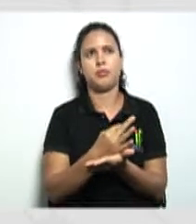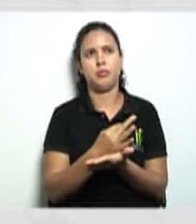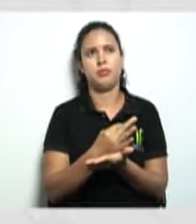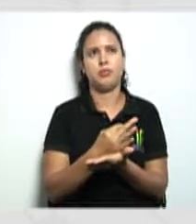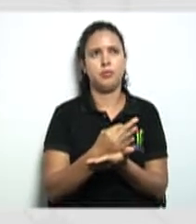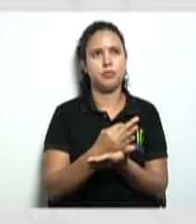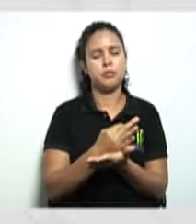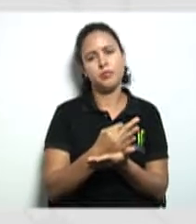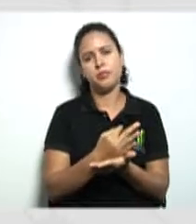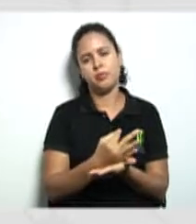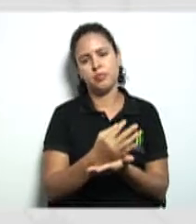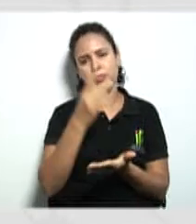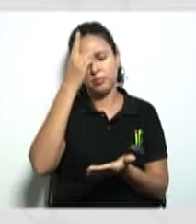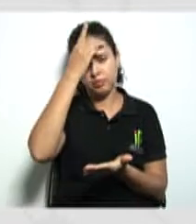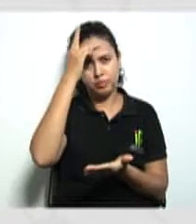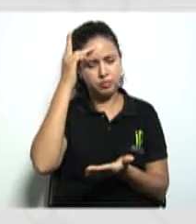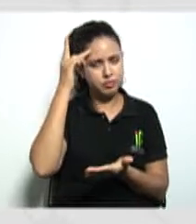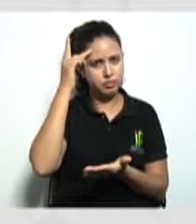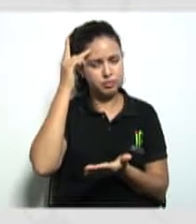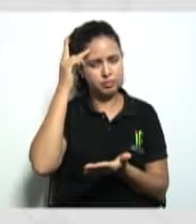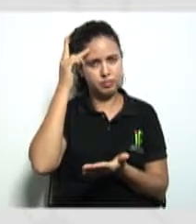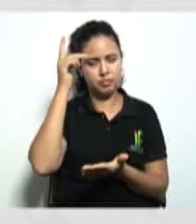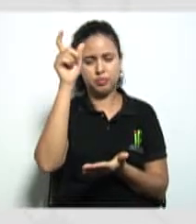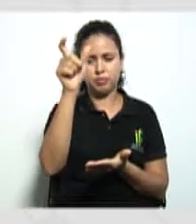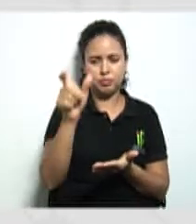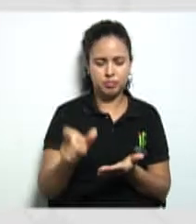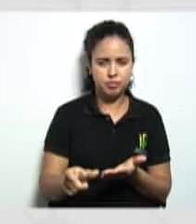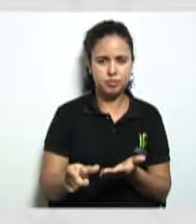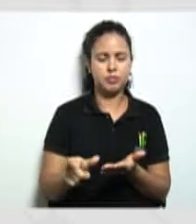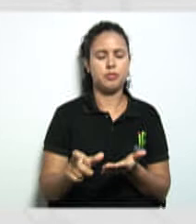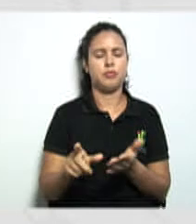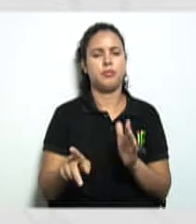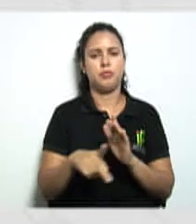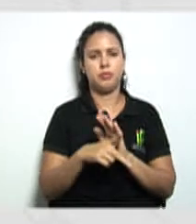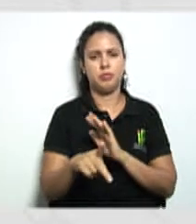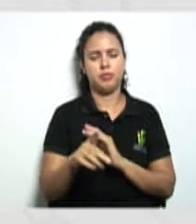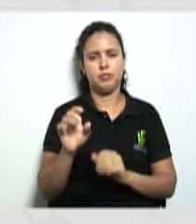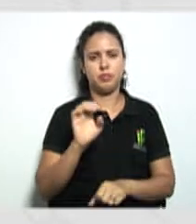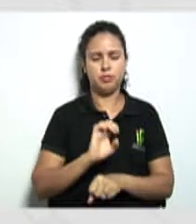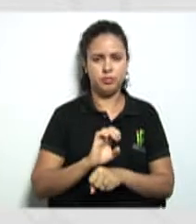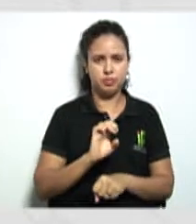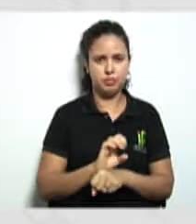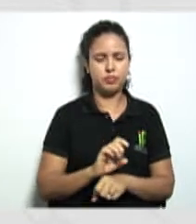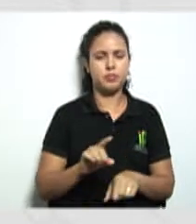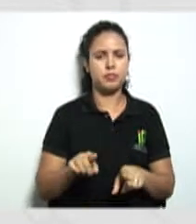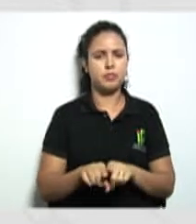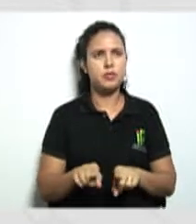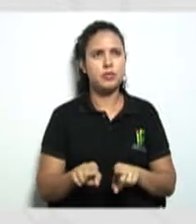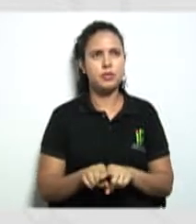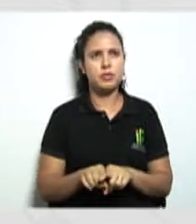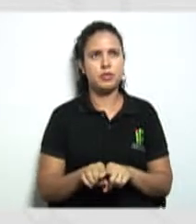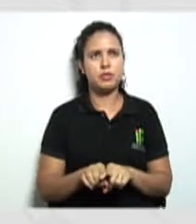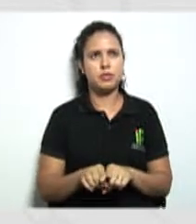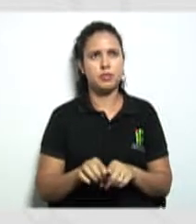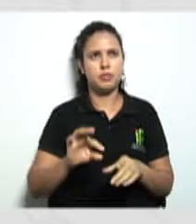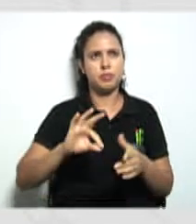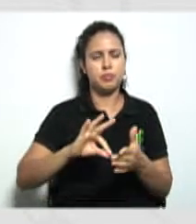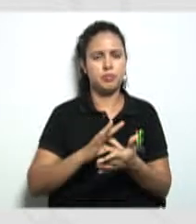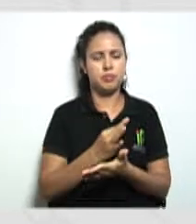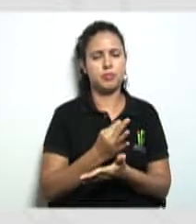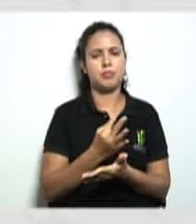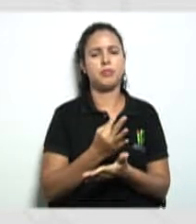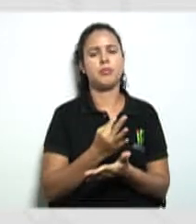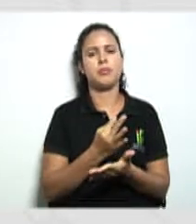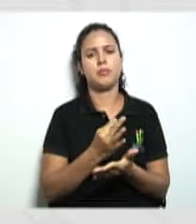aqui ó do estado também vai ser um outro momento que vai ter que ser feito e o registro do sindicatos e